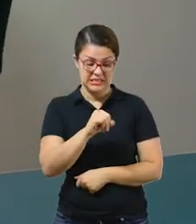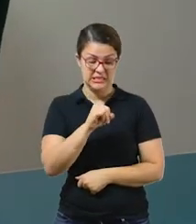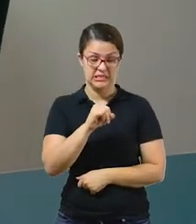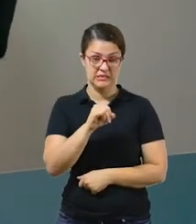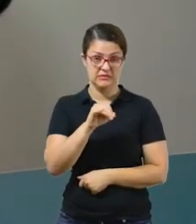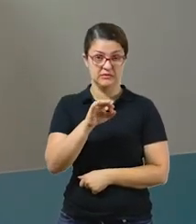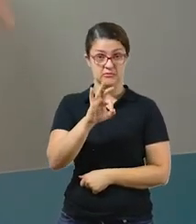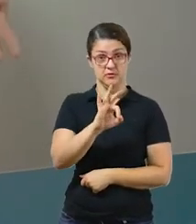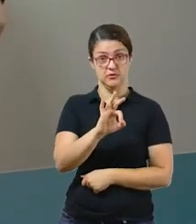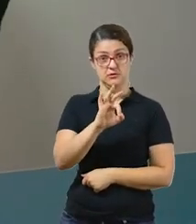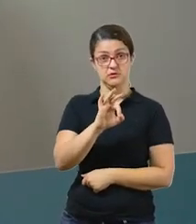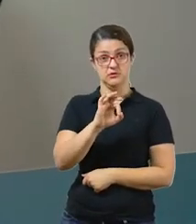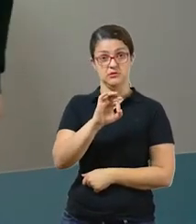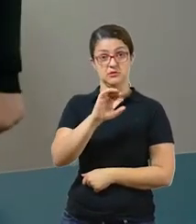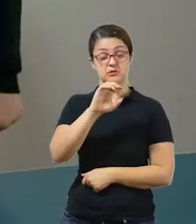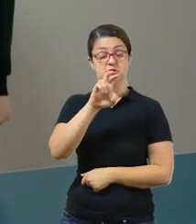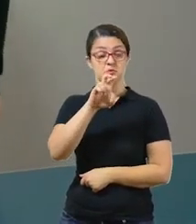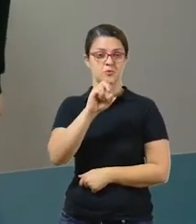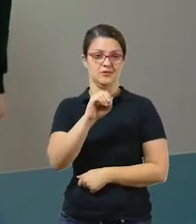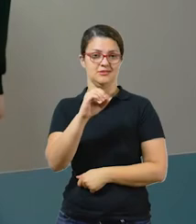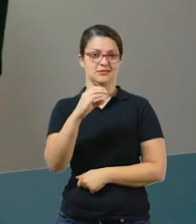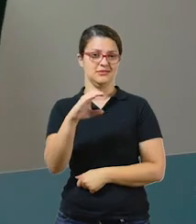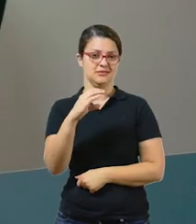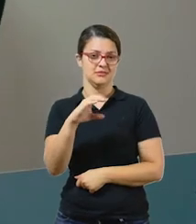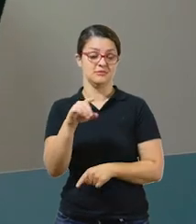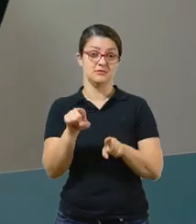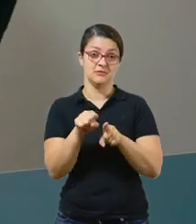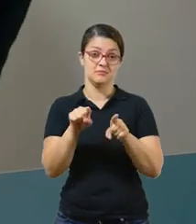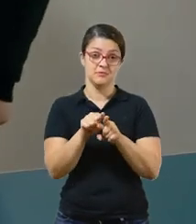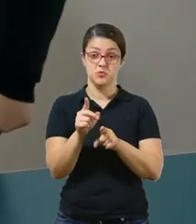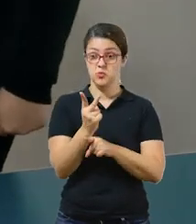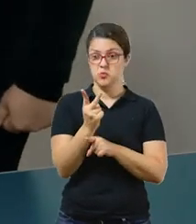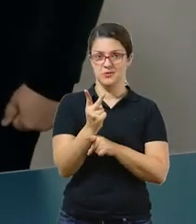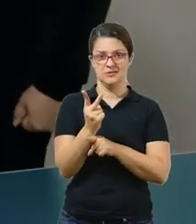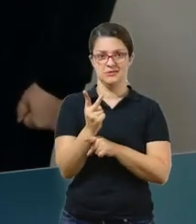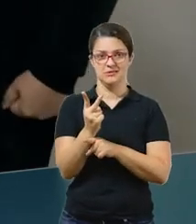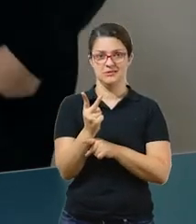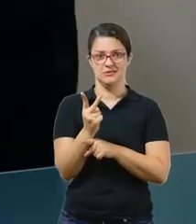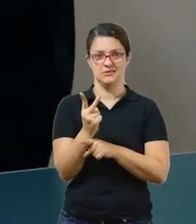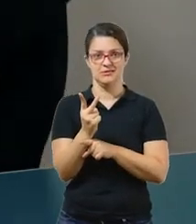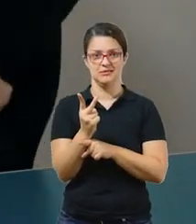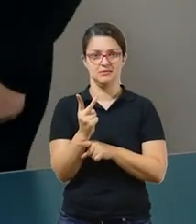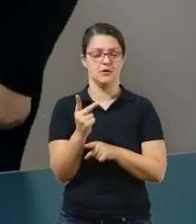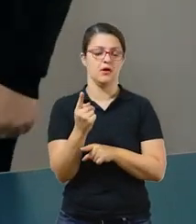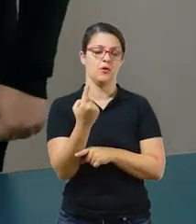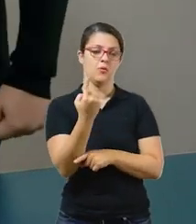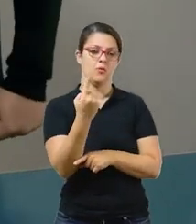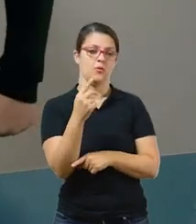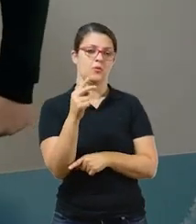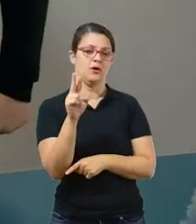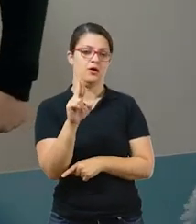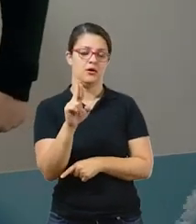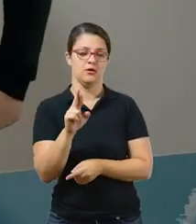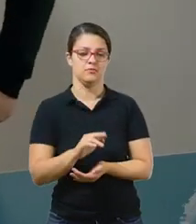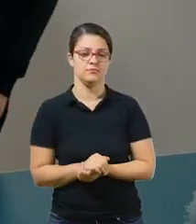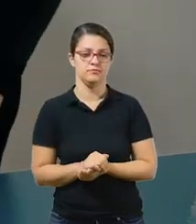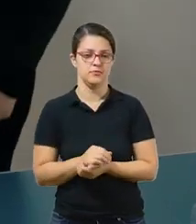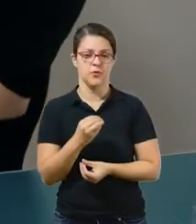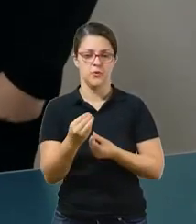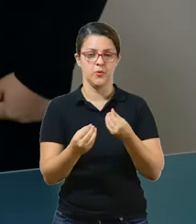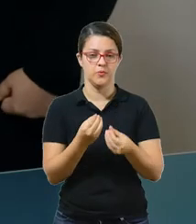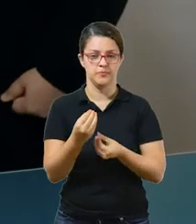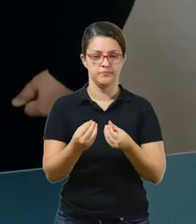centavos, você também vai estar formando 1 real. E olha só, 1 real também pode ser formado